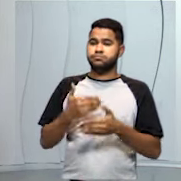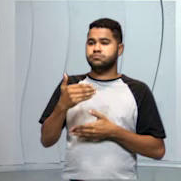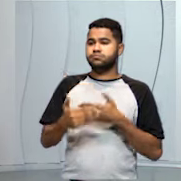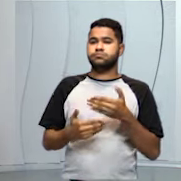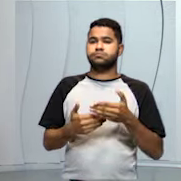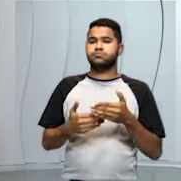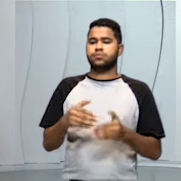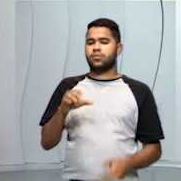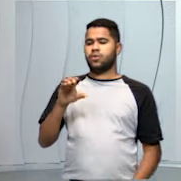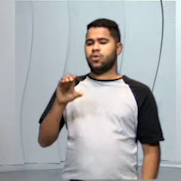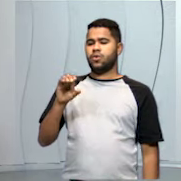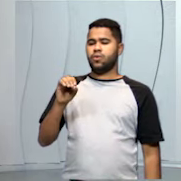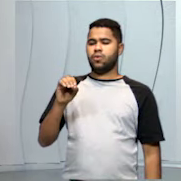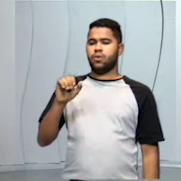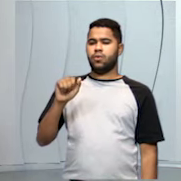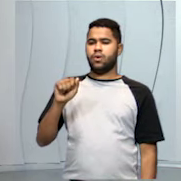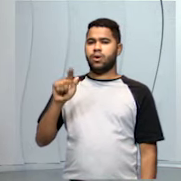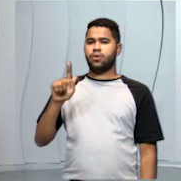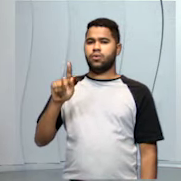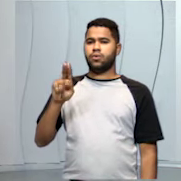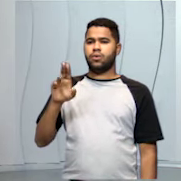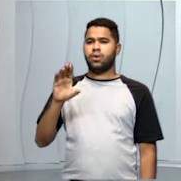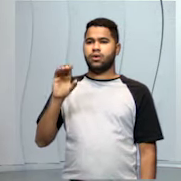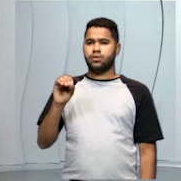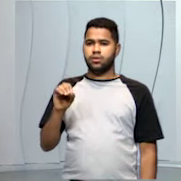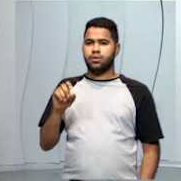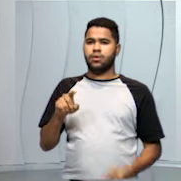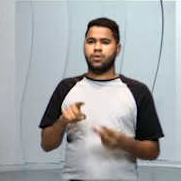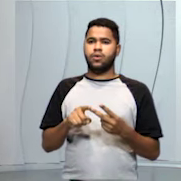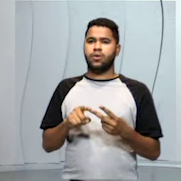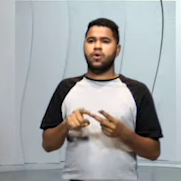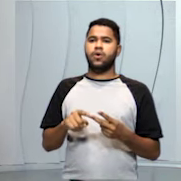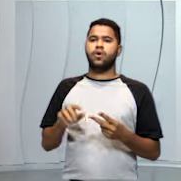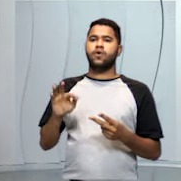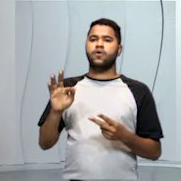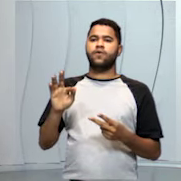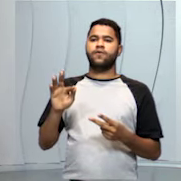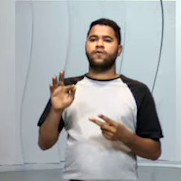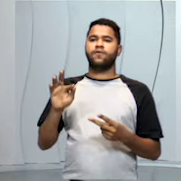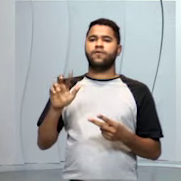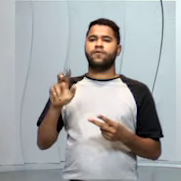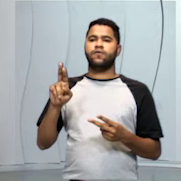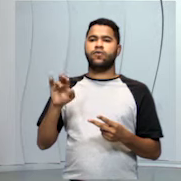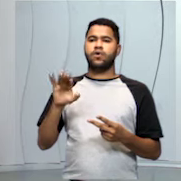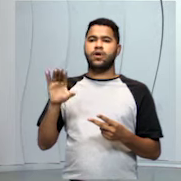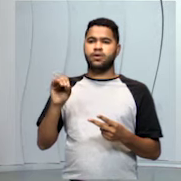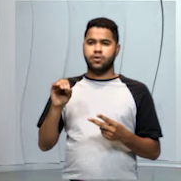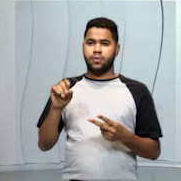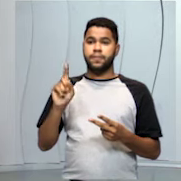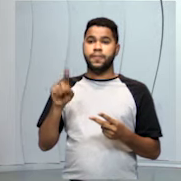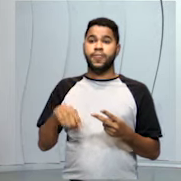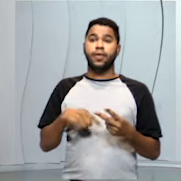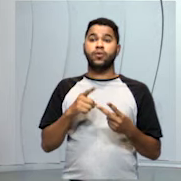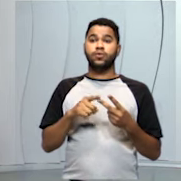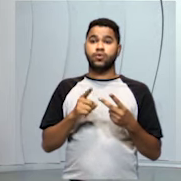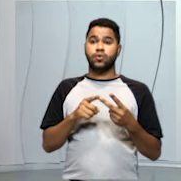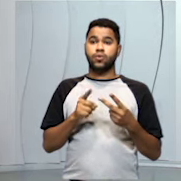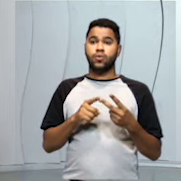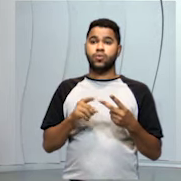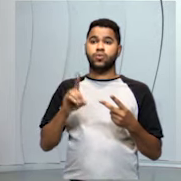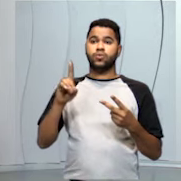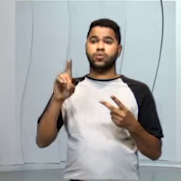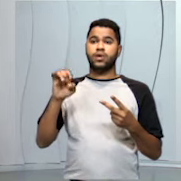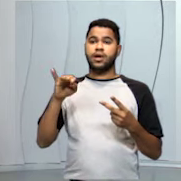a coagulação e floculação. O segundo é a decantação. O